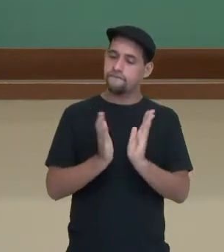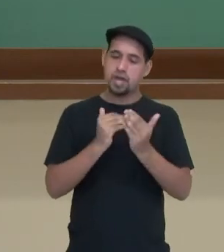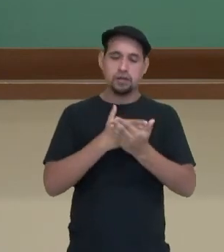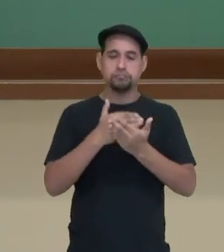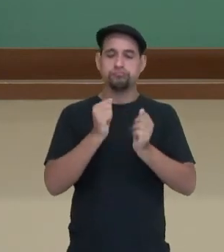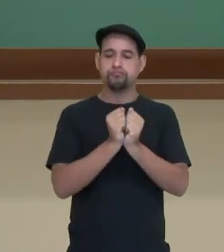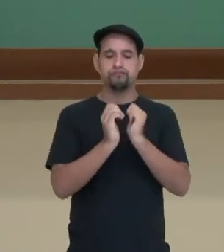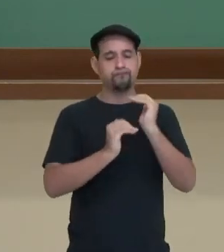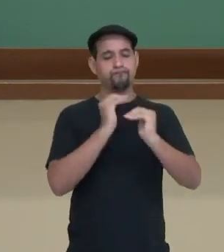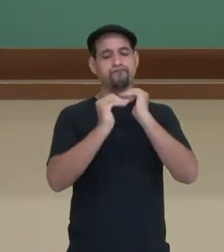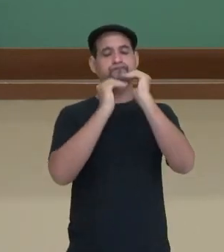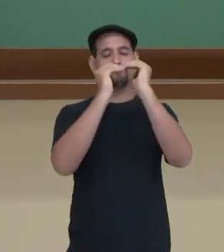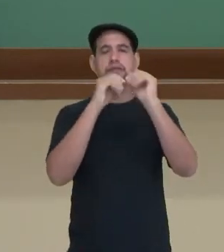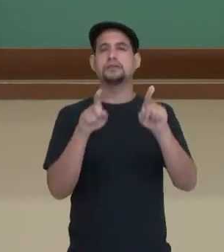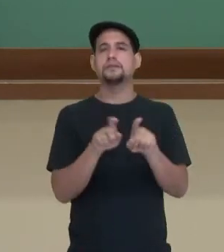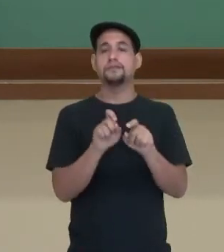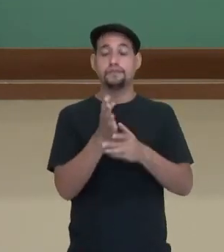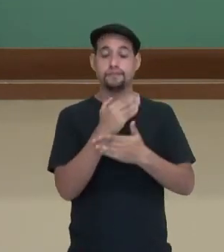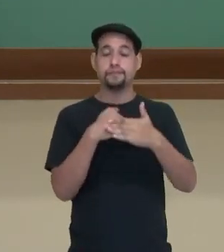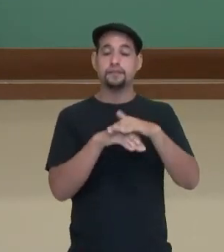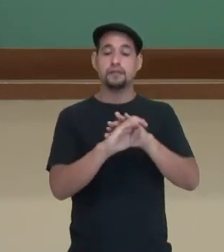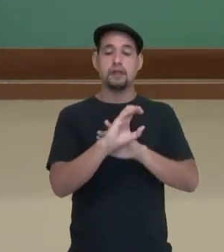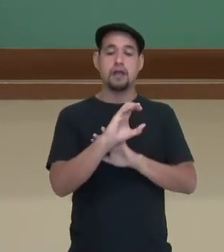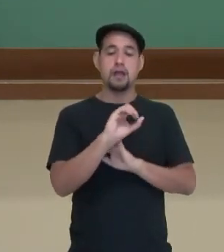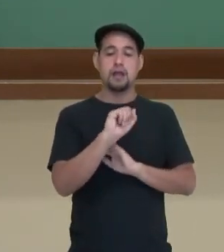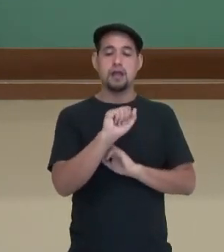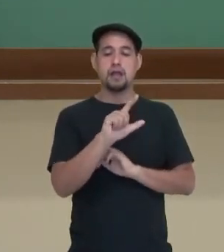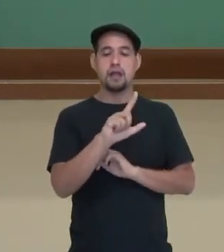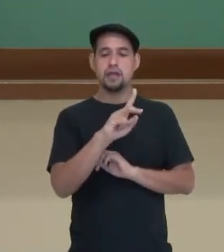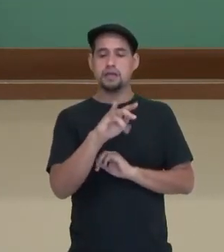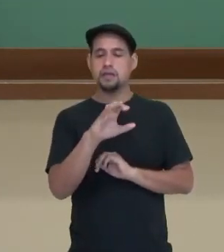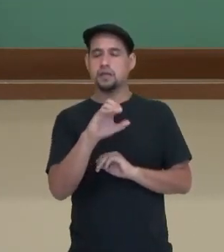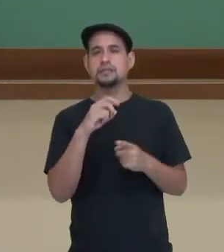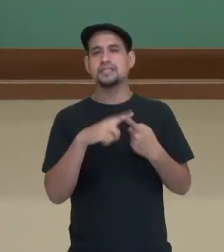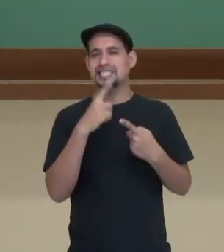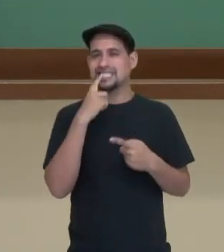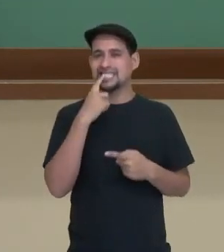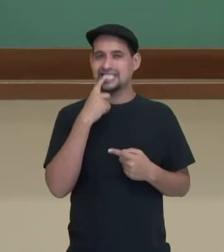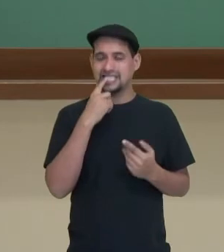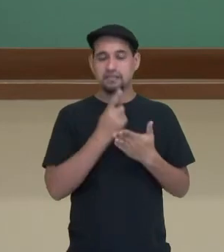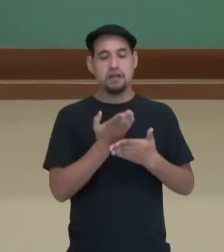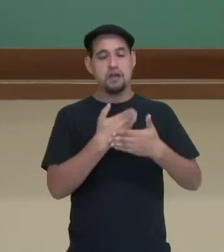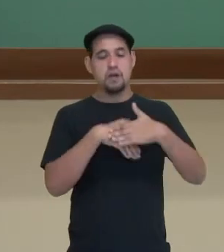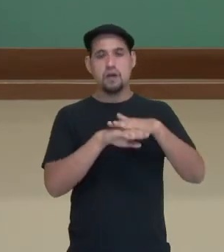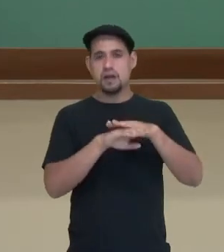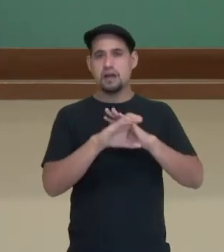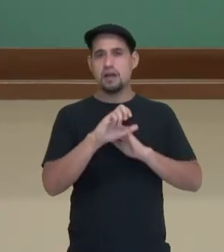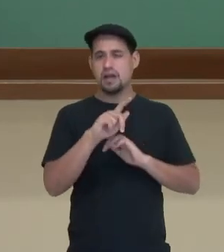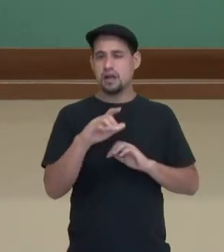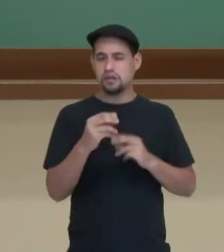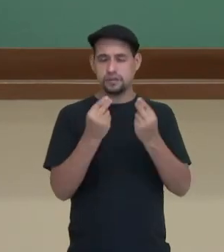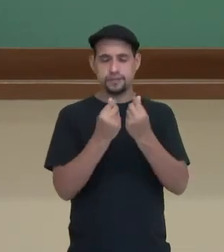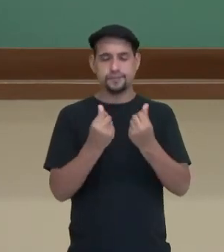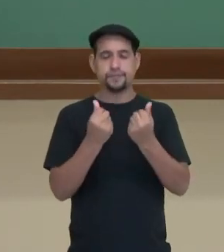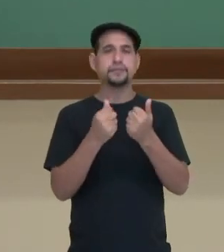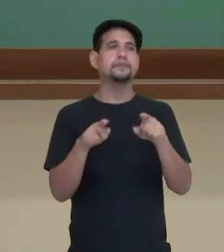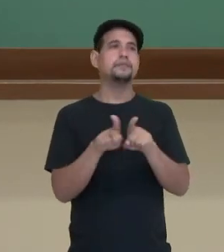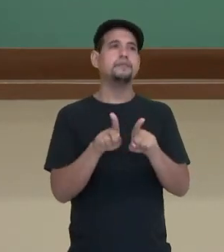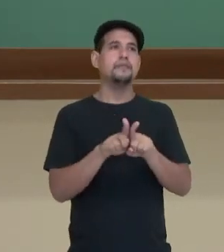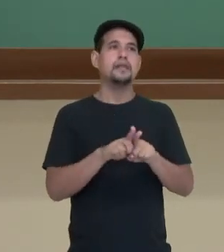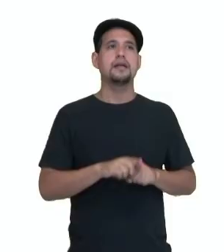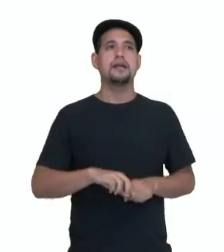né? E também ele faz reserva de cálcio. Porque no processo de ossificação, ele vai armazenando o cálcio. O tecido